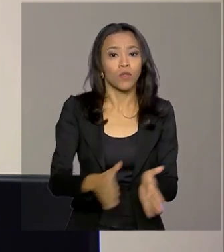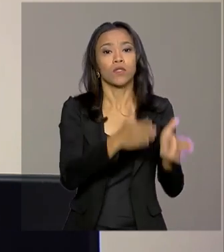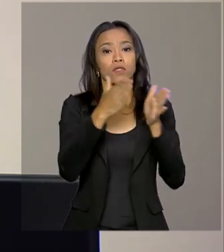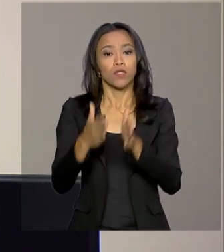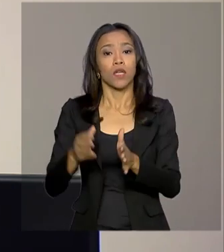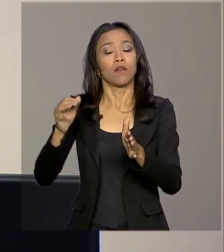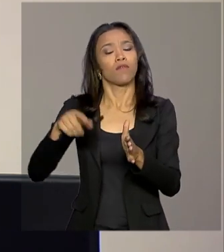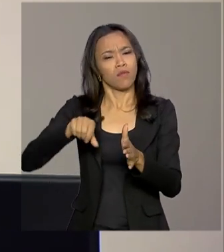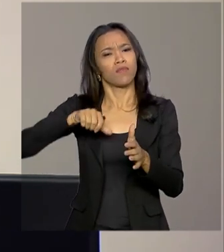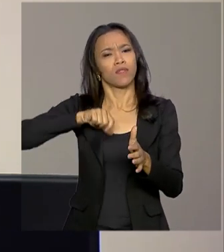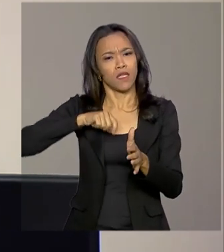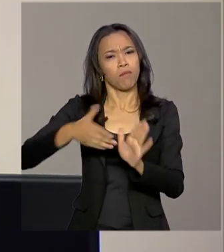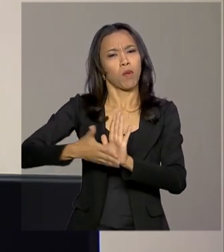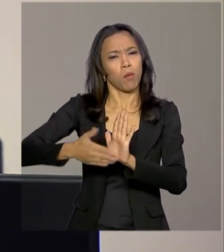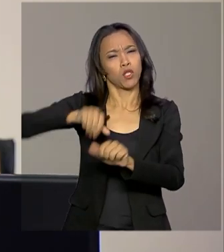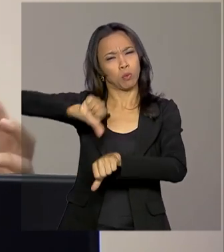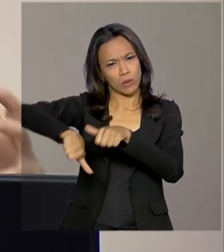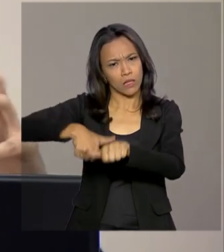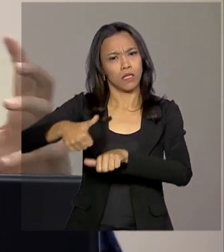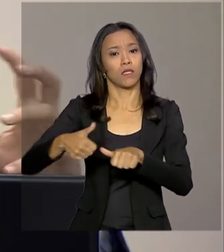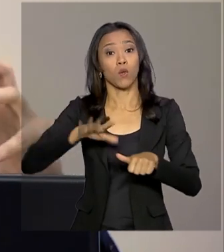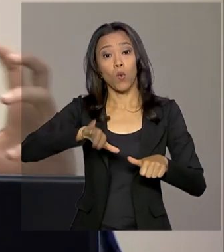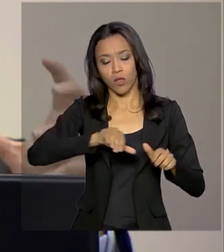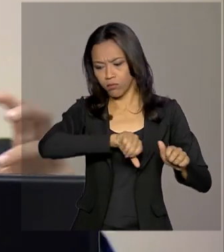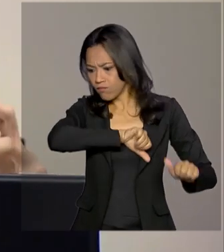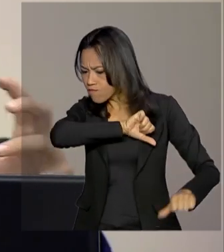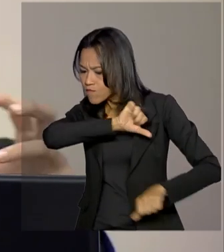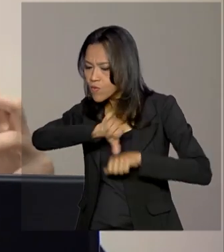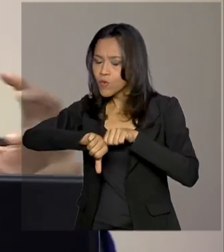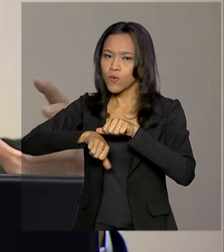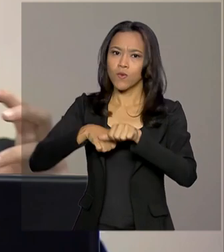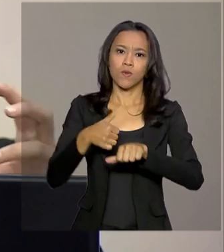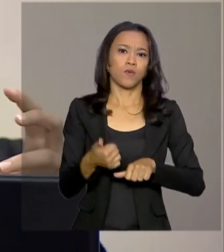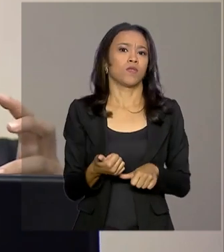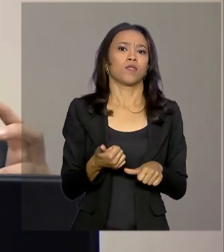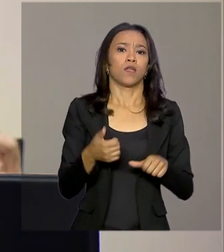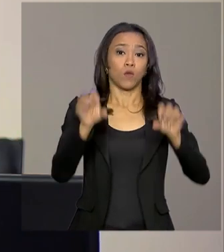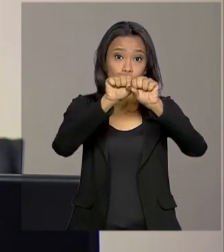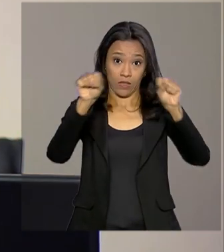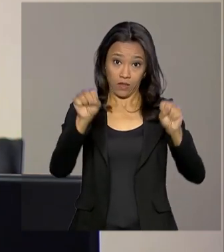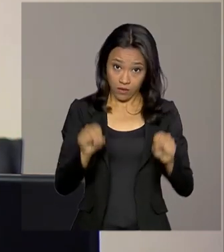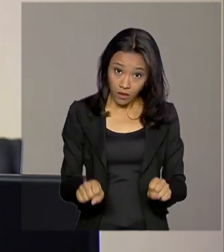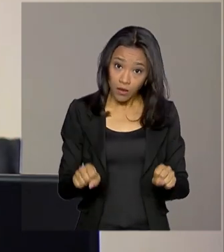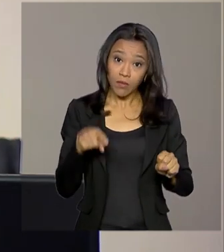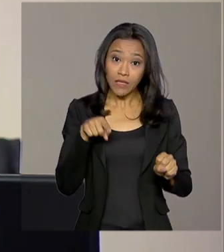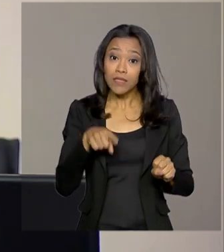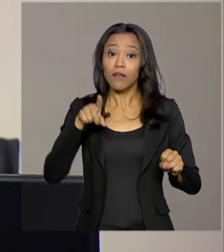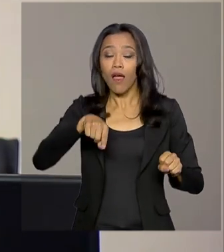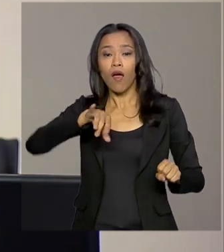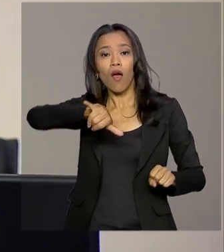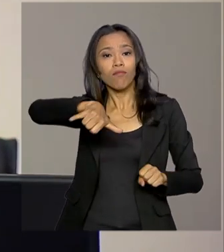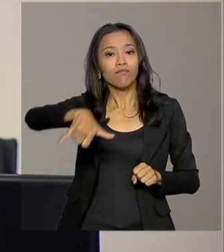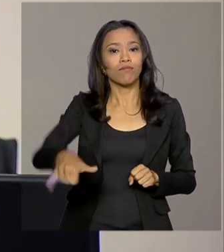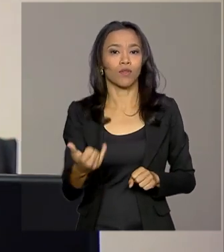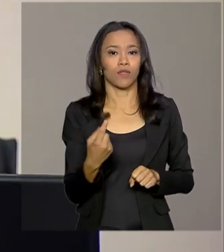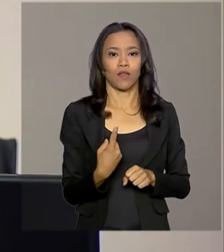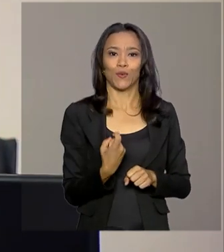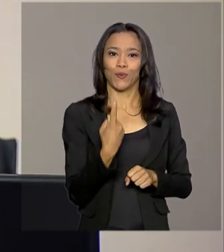vamos chegar lá. Então, na hora que você muda totalmente as bases em que o sistema é formado, isso é uma oportunidade única para os empreendedores.